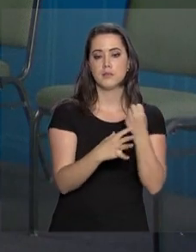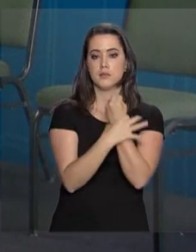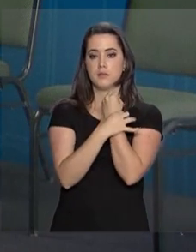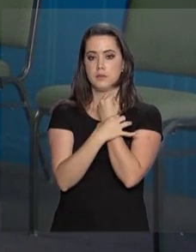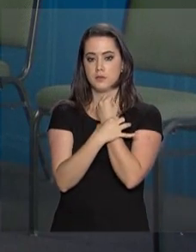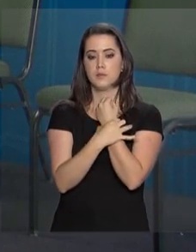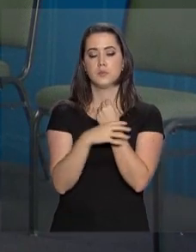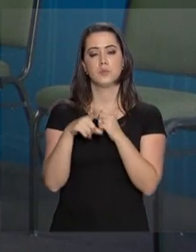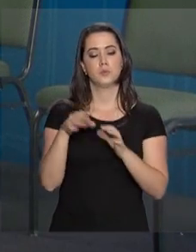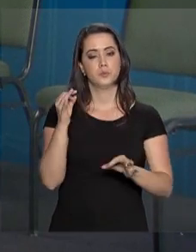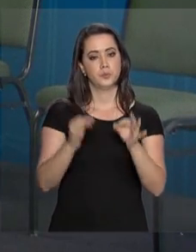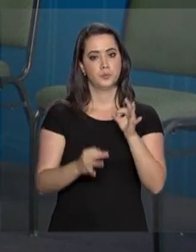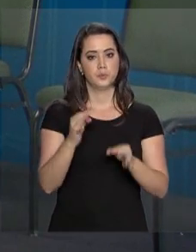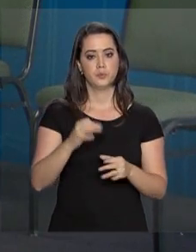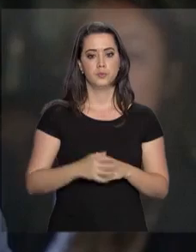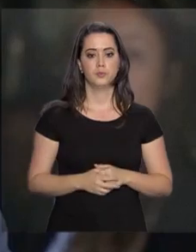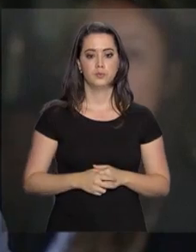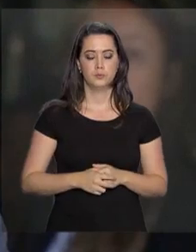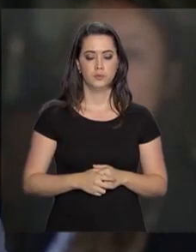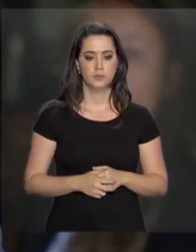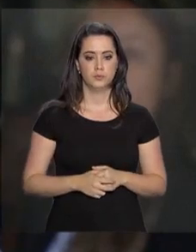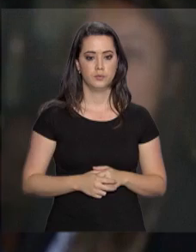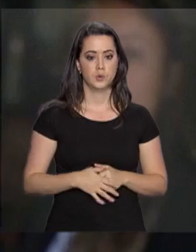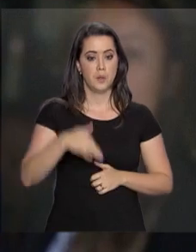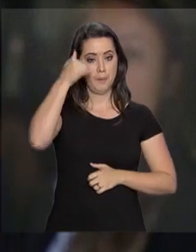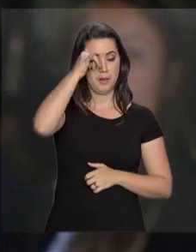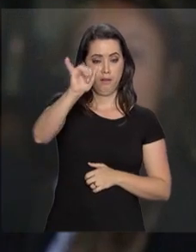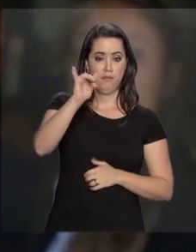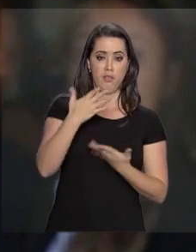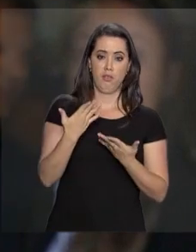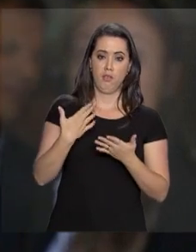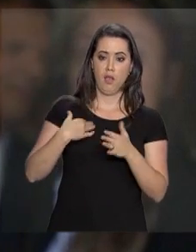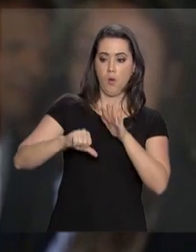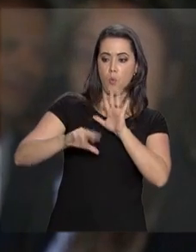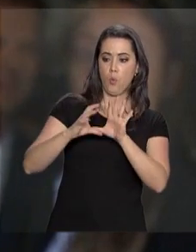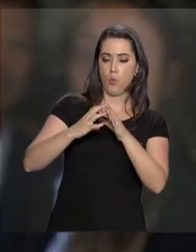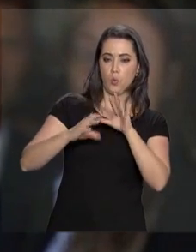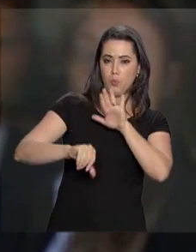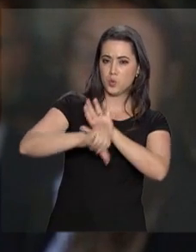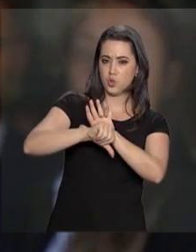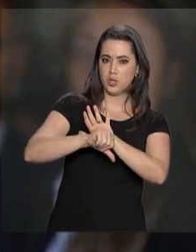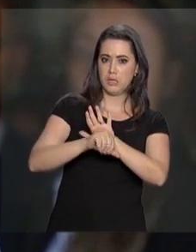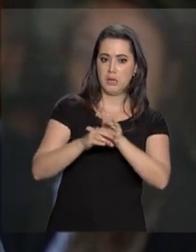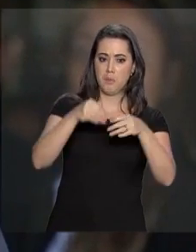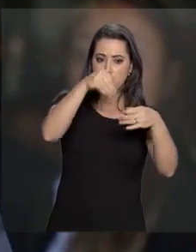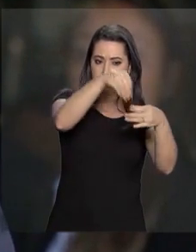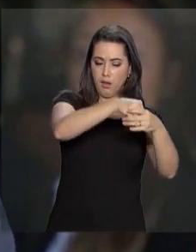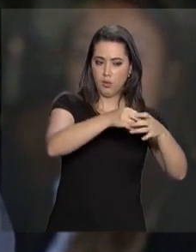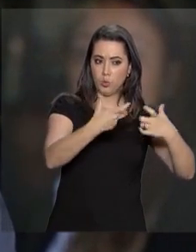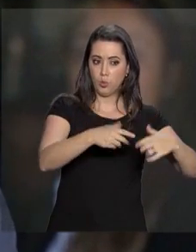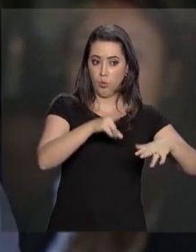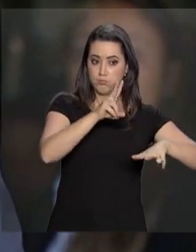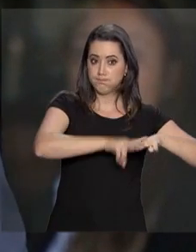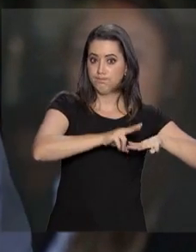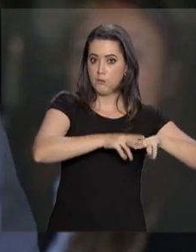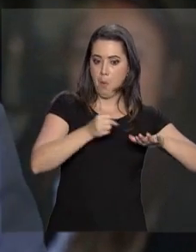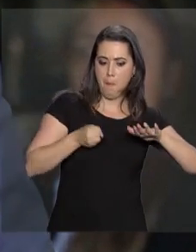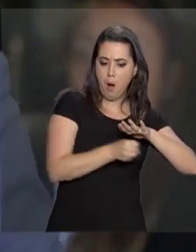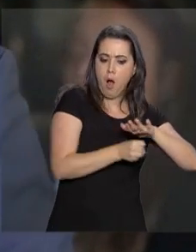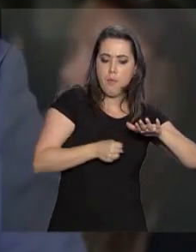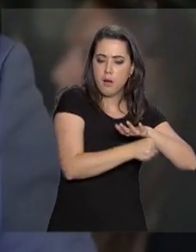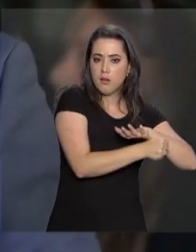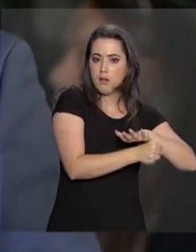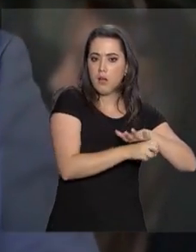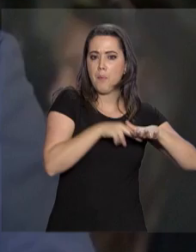pública e da justiça. Para combater a atuação de criminosos a partir da cadeia, também pretende pôr em prática um banco